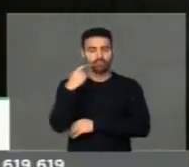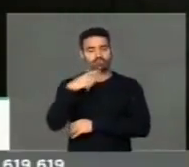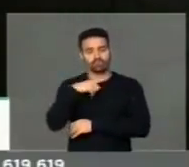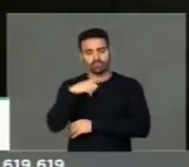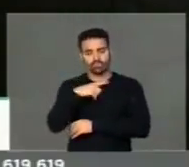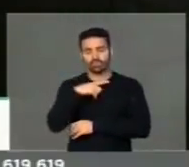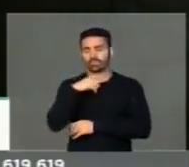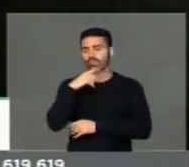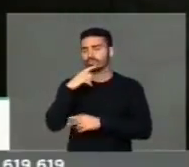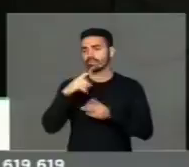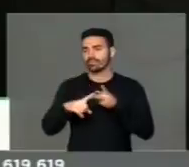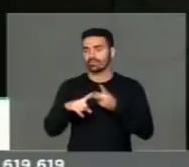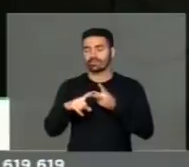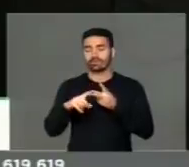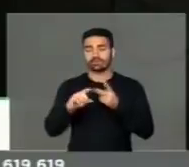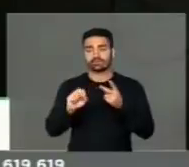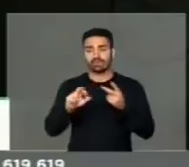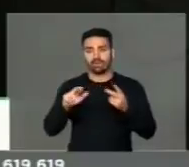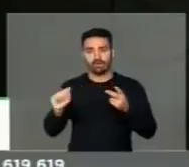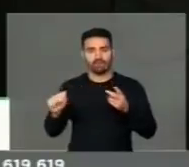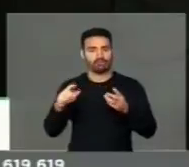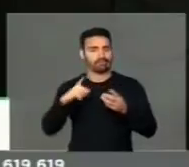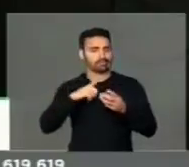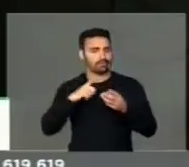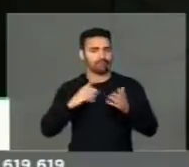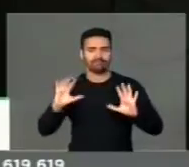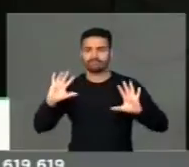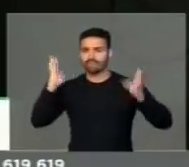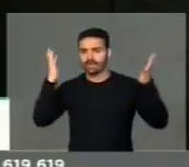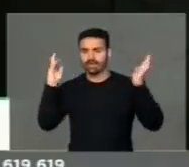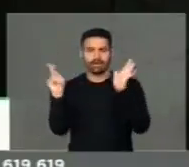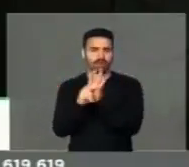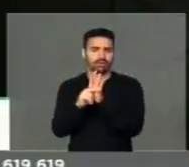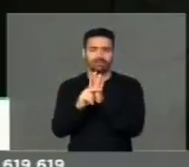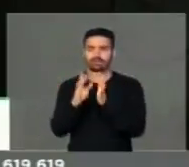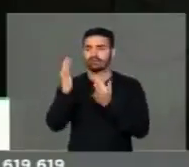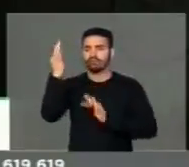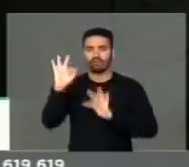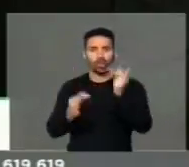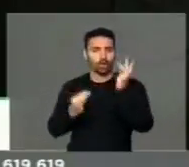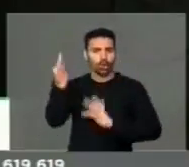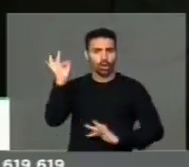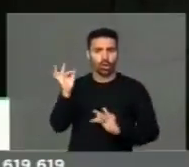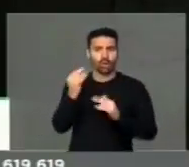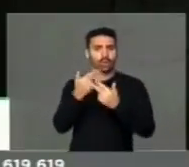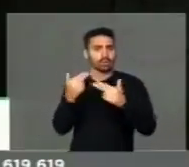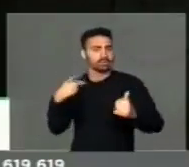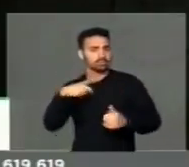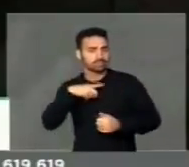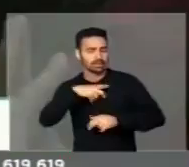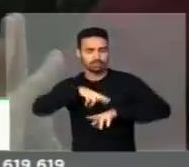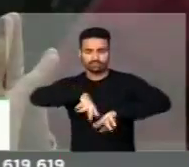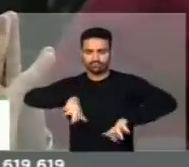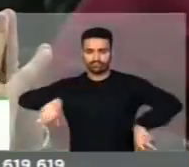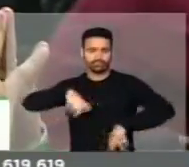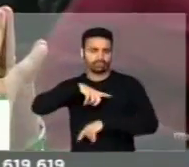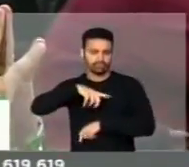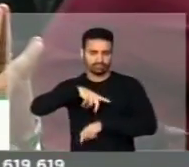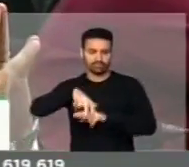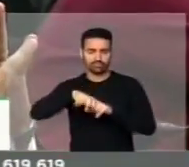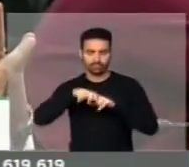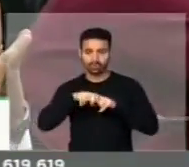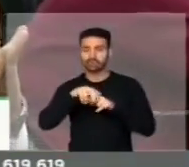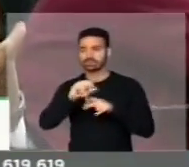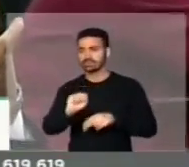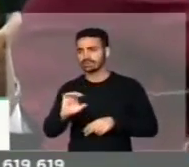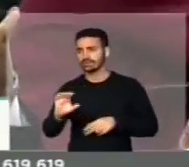Serra Gaúcha, aonde nós temos até hoje os folclores e as grandes tradições vênetas, enfim, italianas existentes, passando por